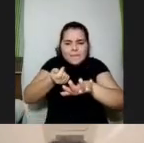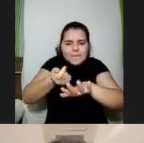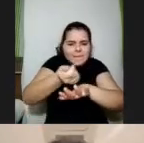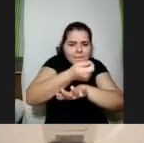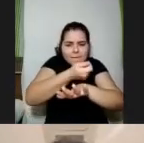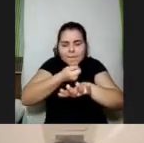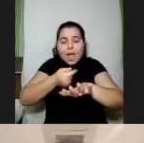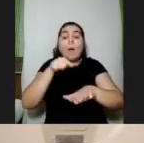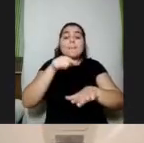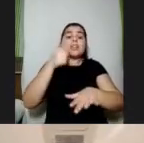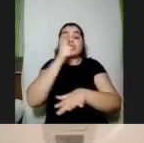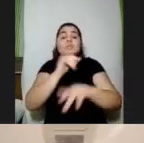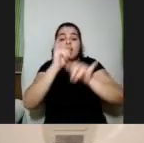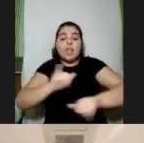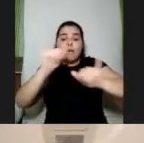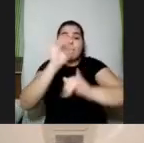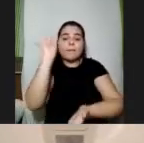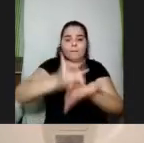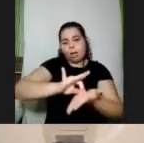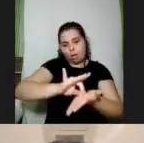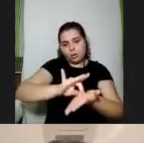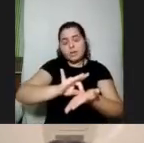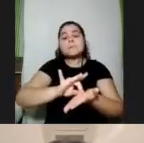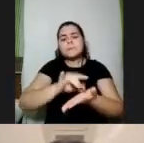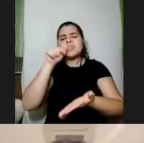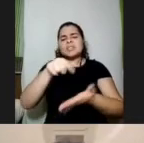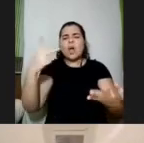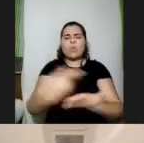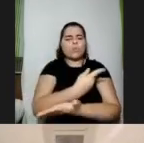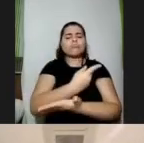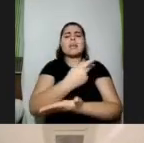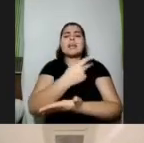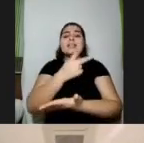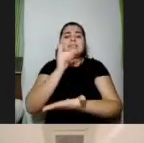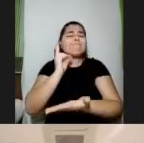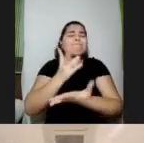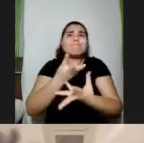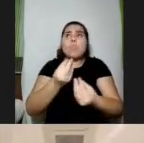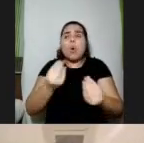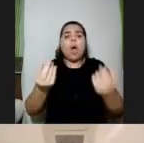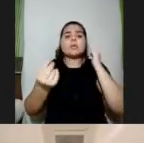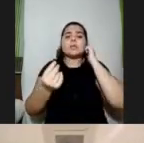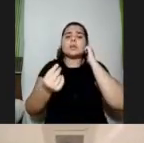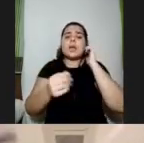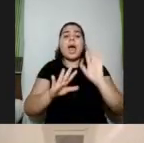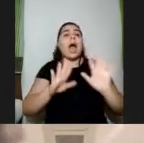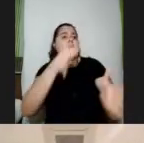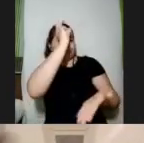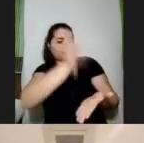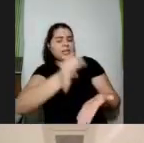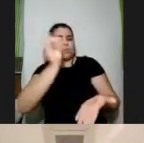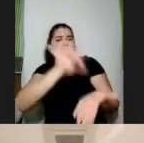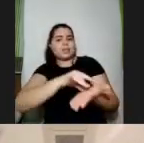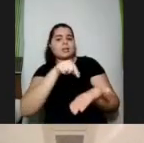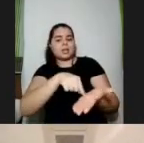de fontes seguras e isso acontece muitas vezes de repente ah não o CERS está aqui aí você dá um